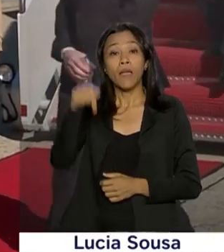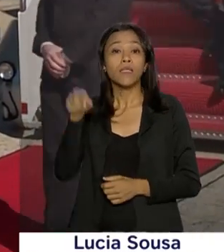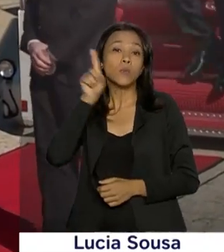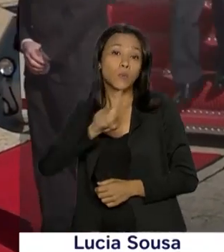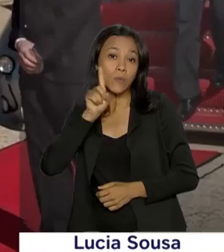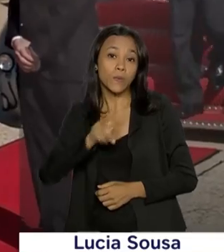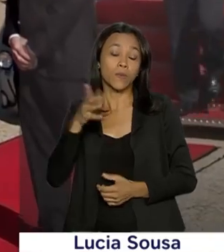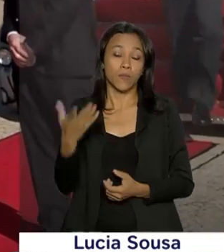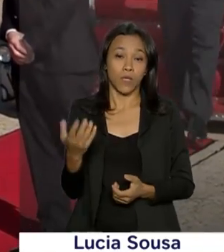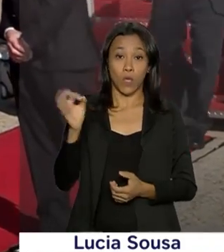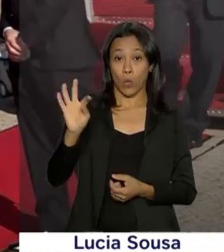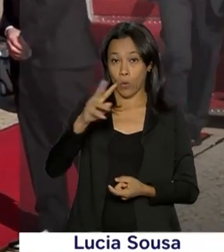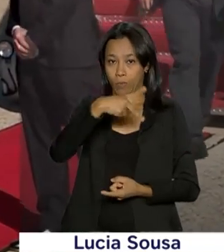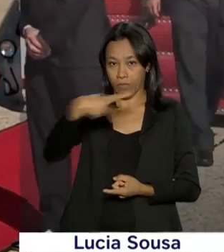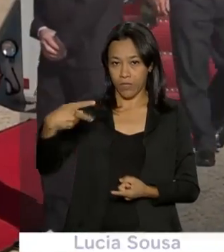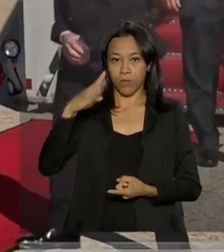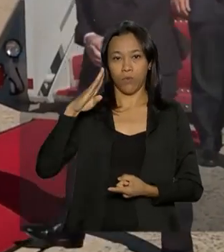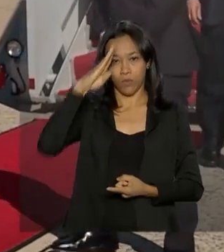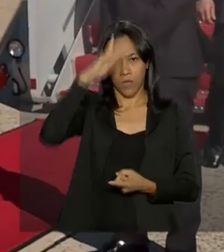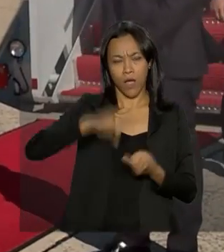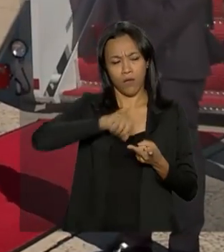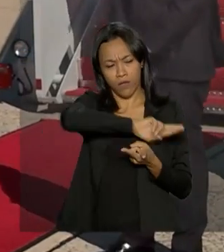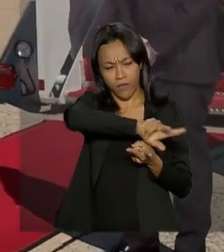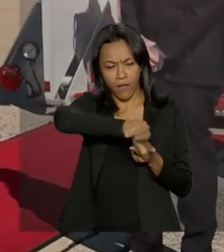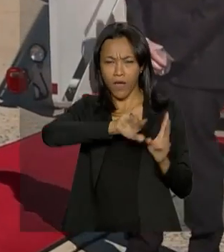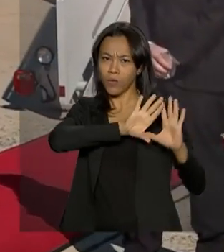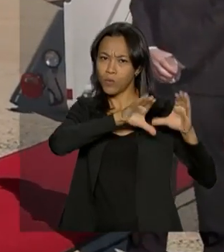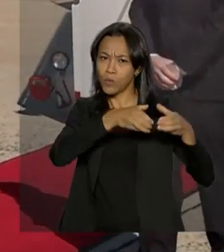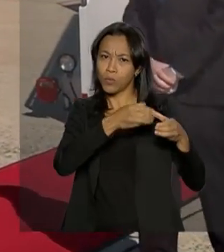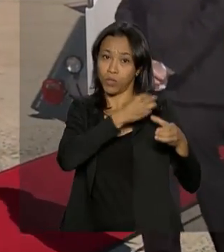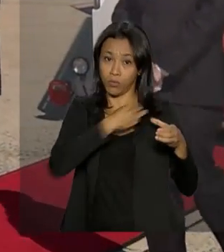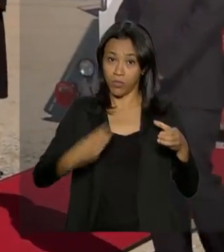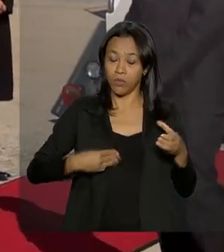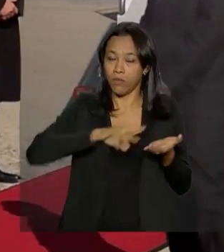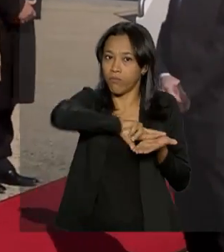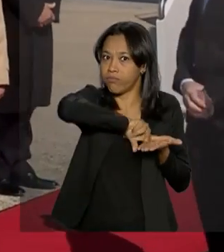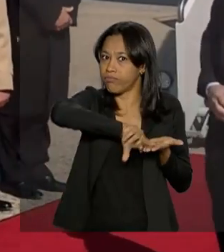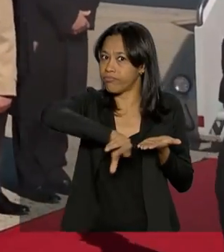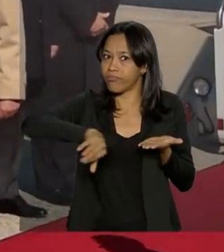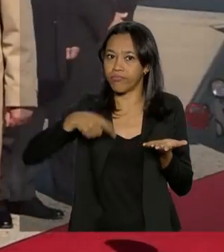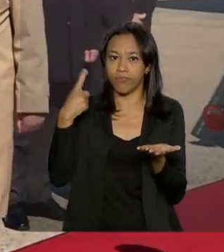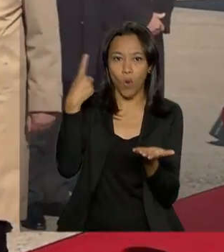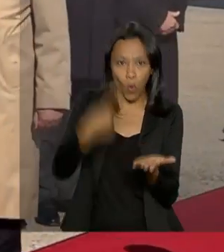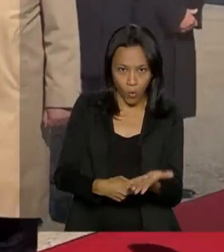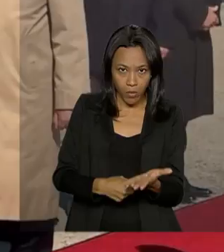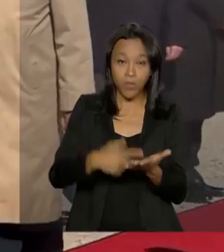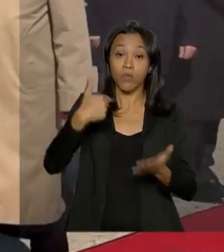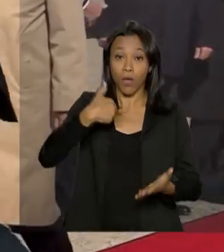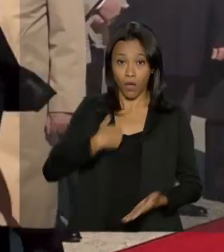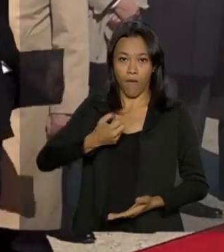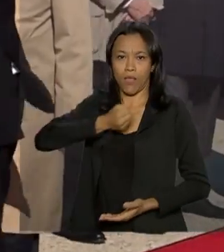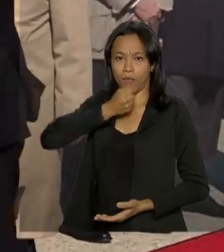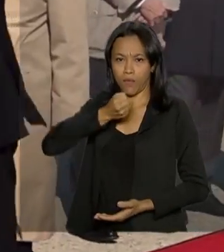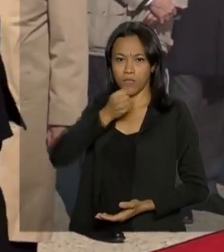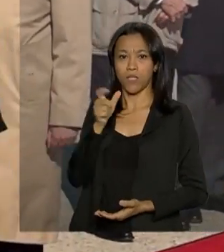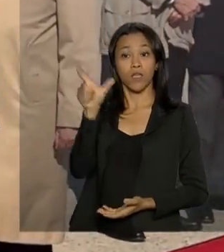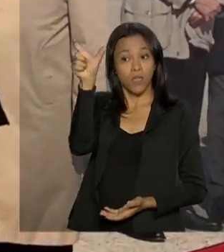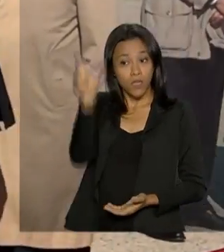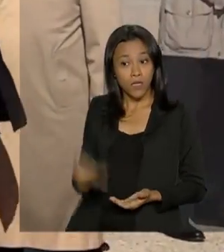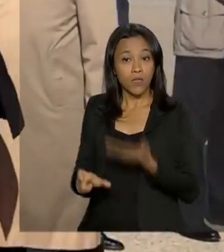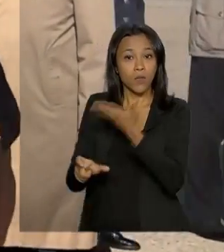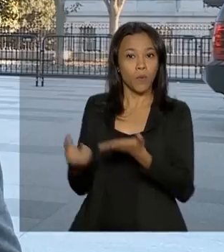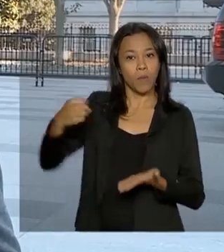presidente Bolsonaro e ministros brasileiros participarão de uma série de agendas. Eu entrevistei o embaixador do Brasil